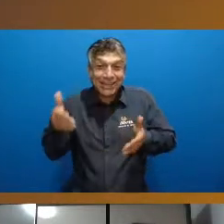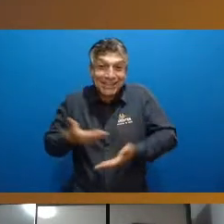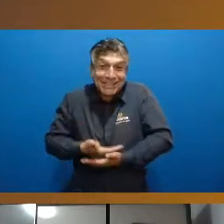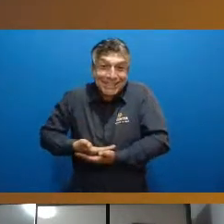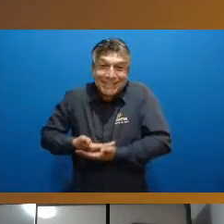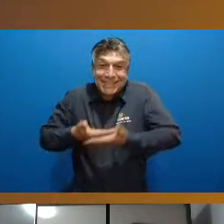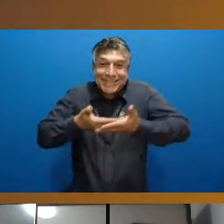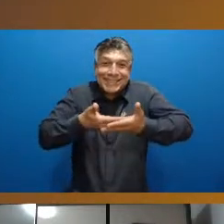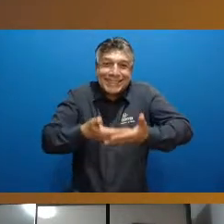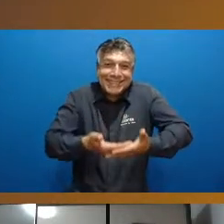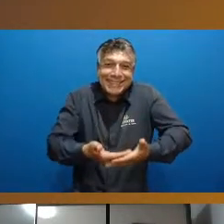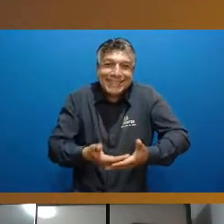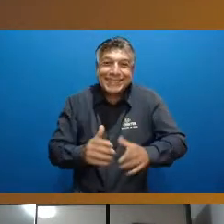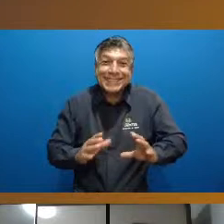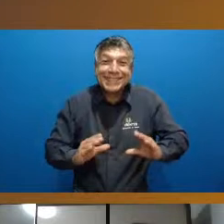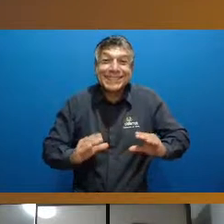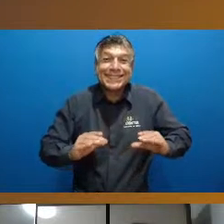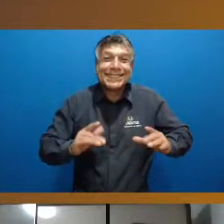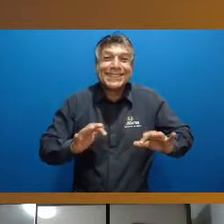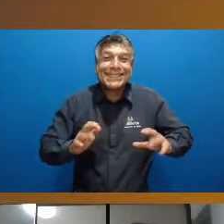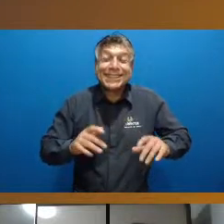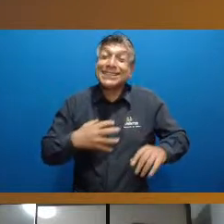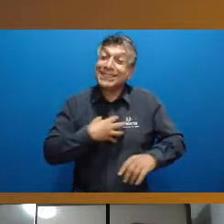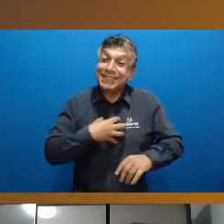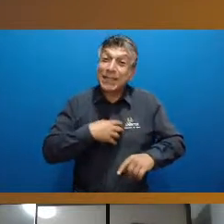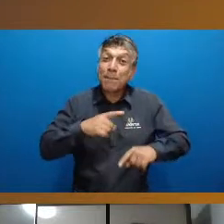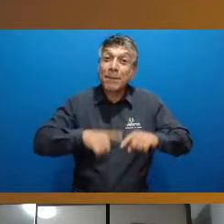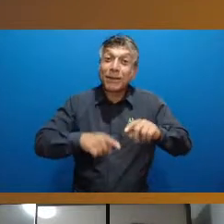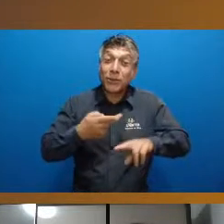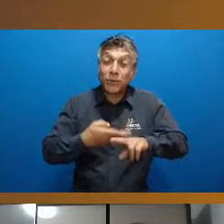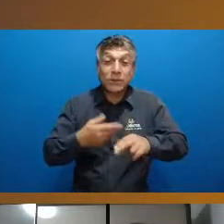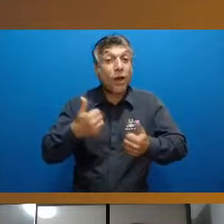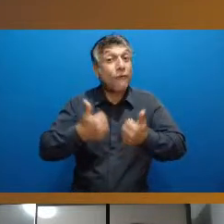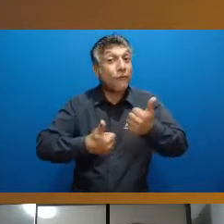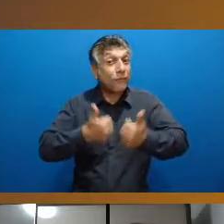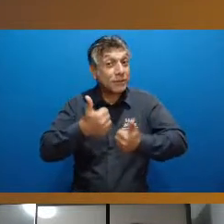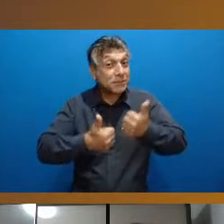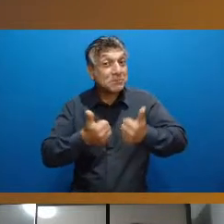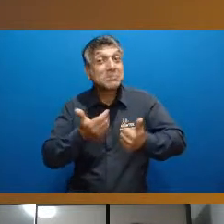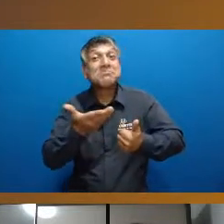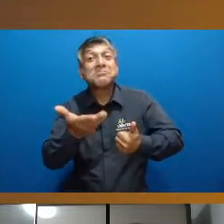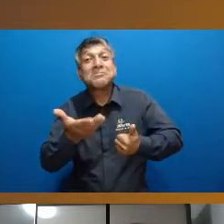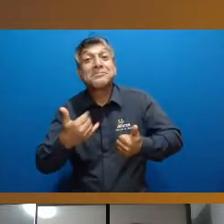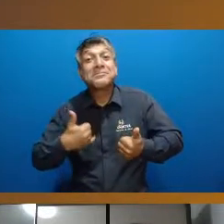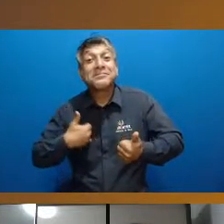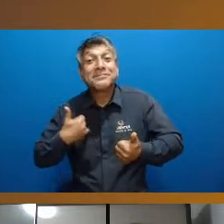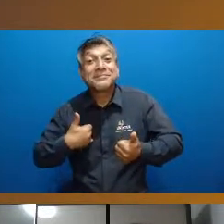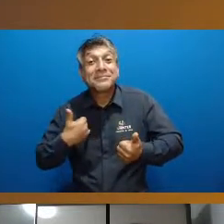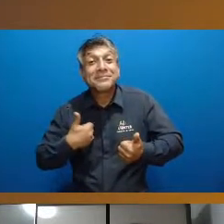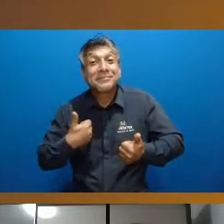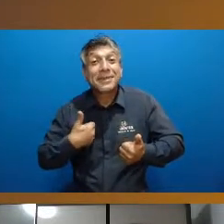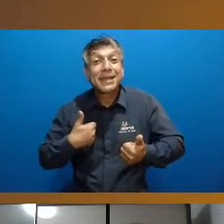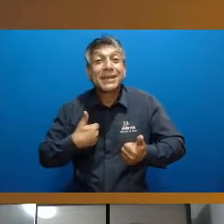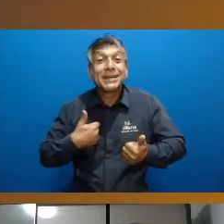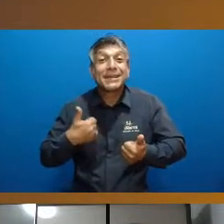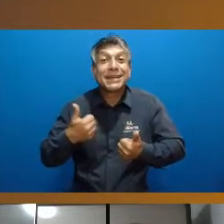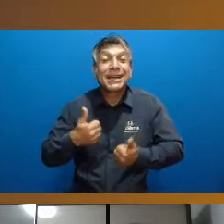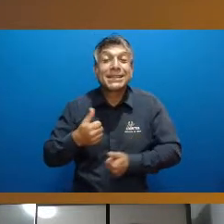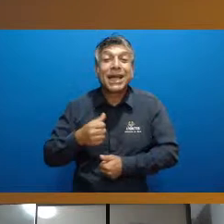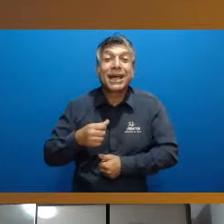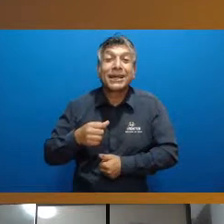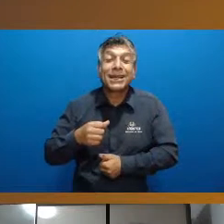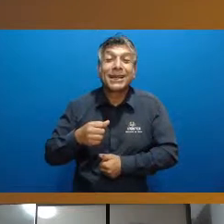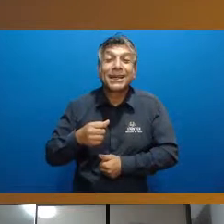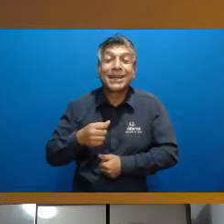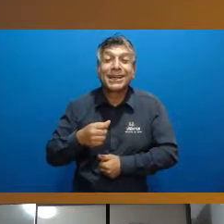ao material que vai ser utilizado futebol Wesley se quiser contribuir categoria mamadeira se eu não me engano é